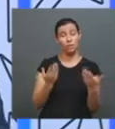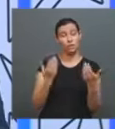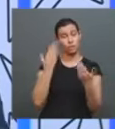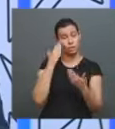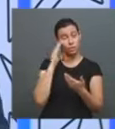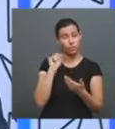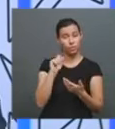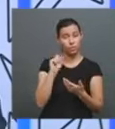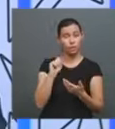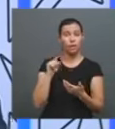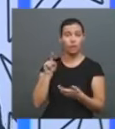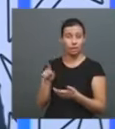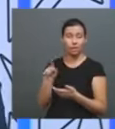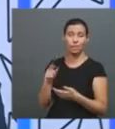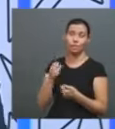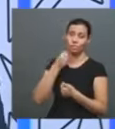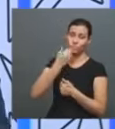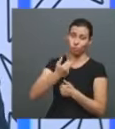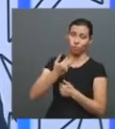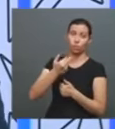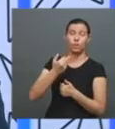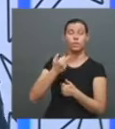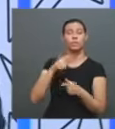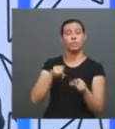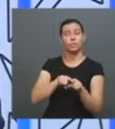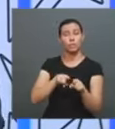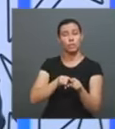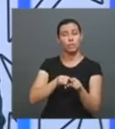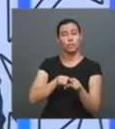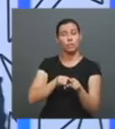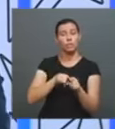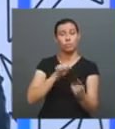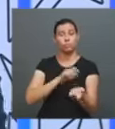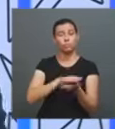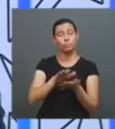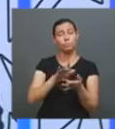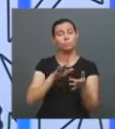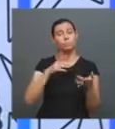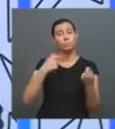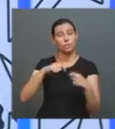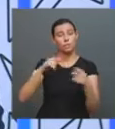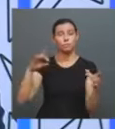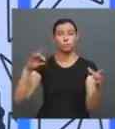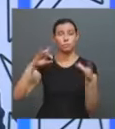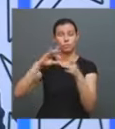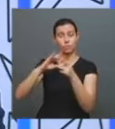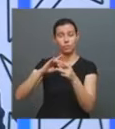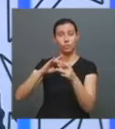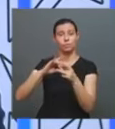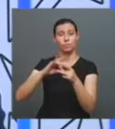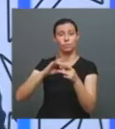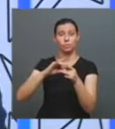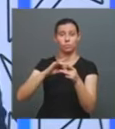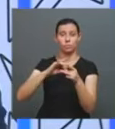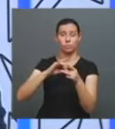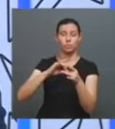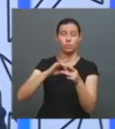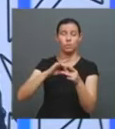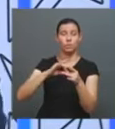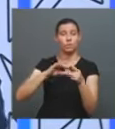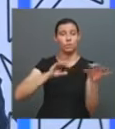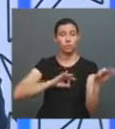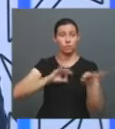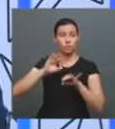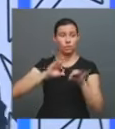também ajudar o consumo do livro impresso. Os dois têm que estar aliados enquanto uma política boa de consumo editorial, de consumo